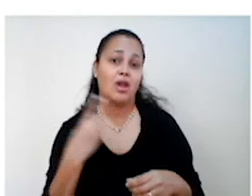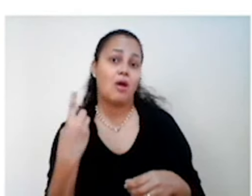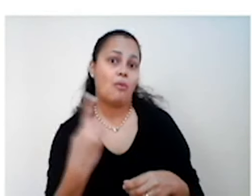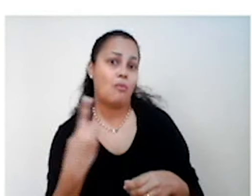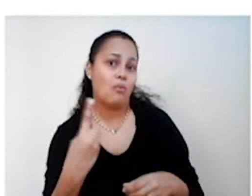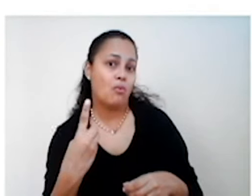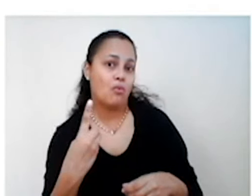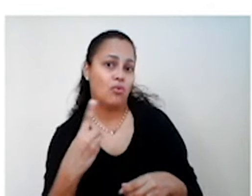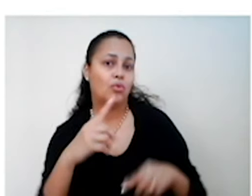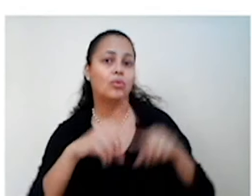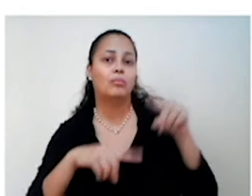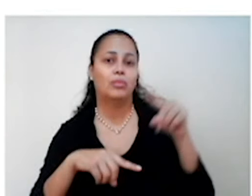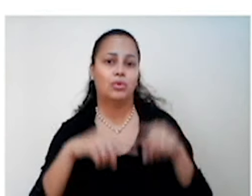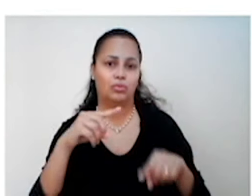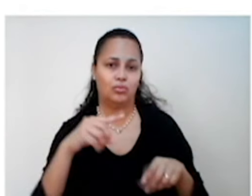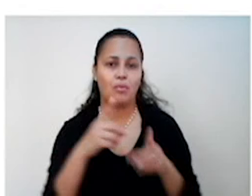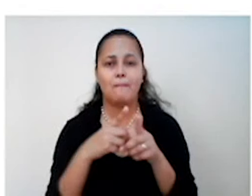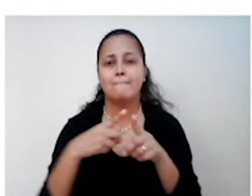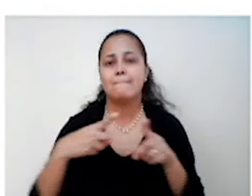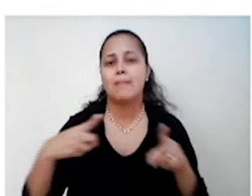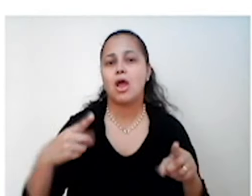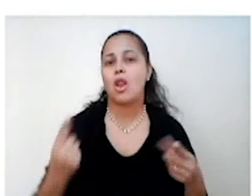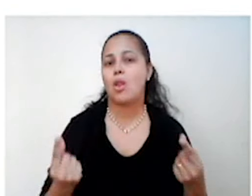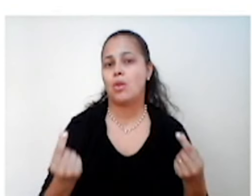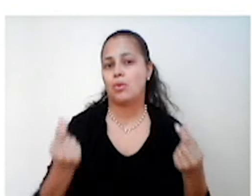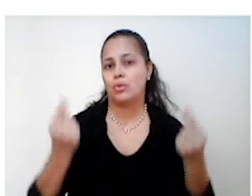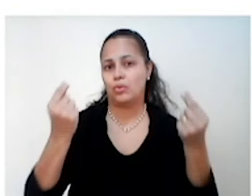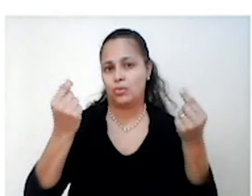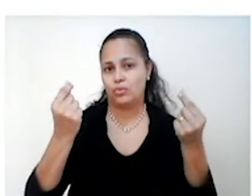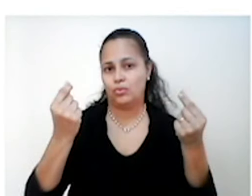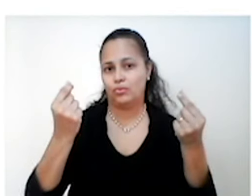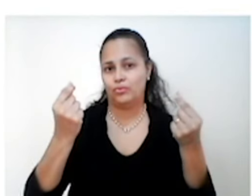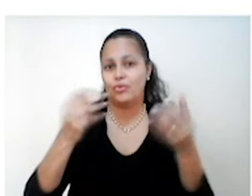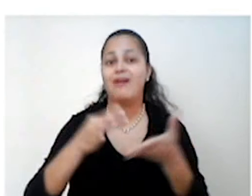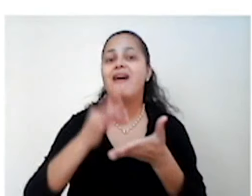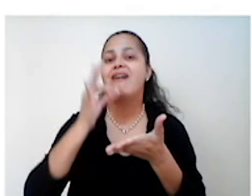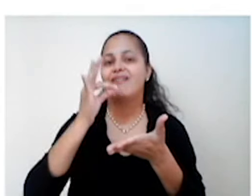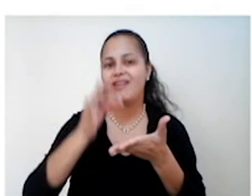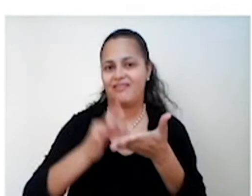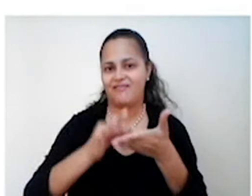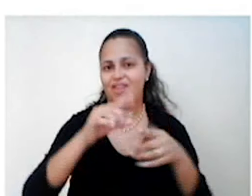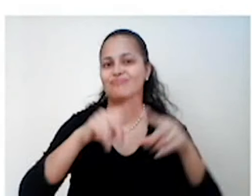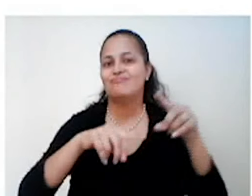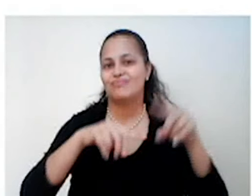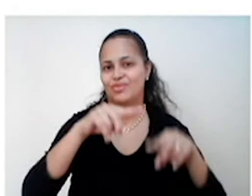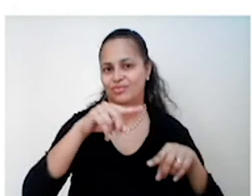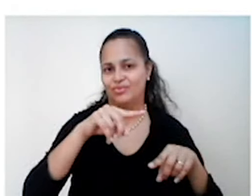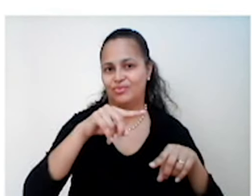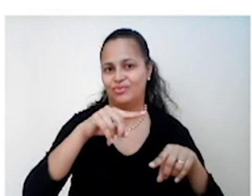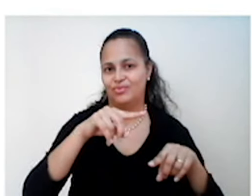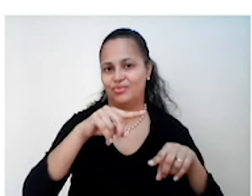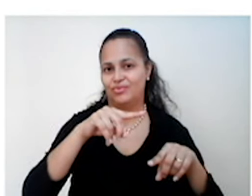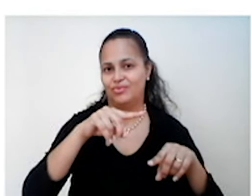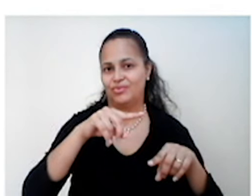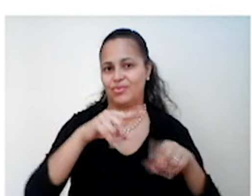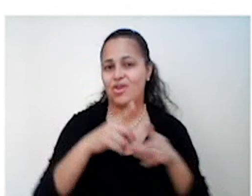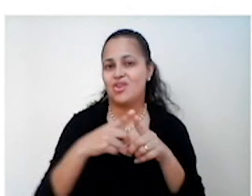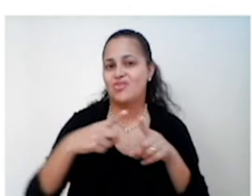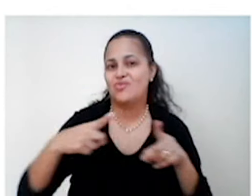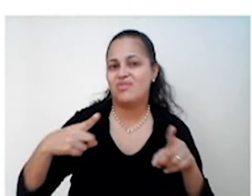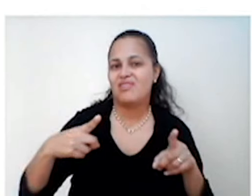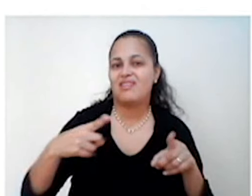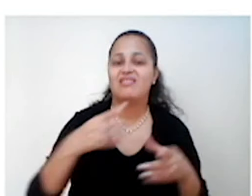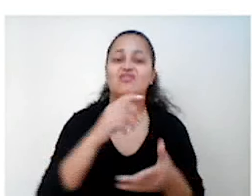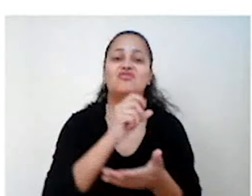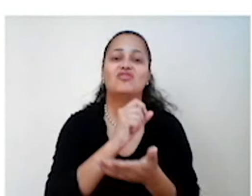O que dava maior lucro para o governo brasileiro, para o Estado brasileiro, era o café. E o grande comprador entrou em